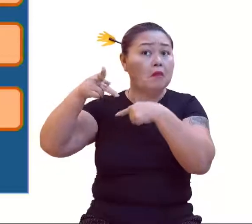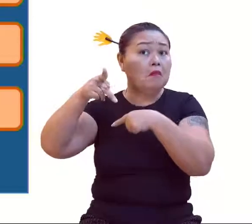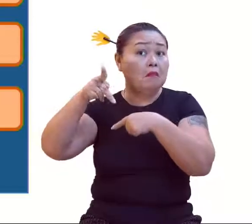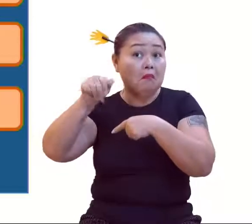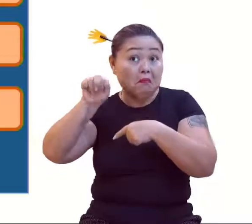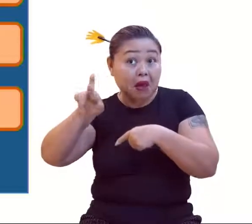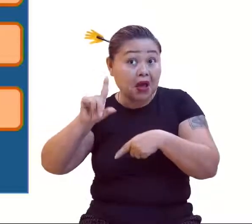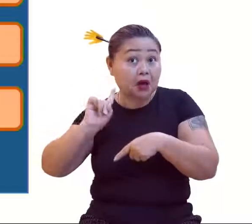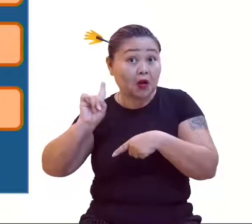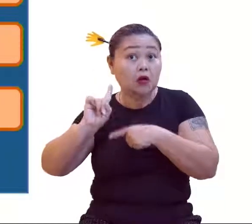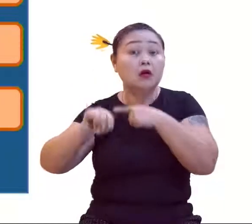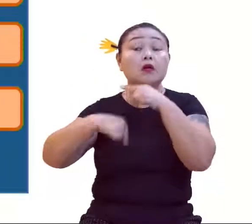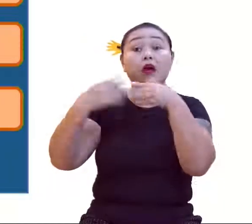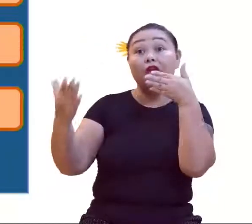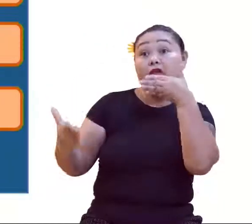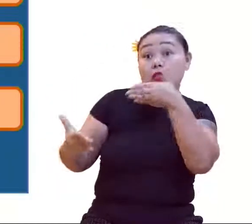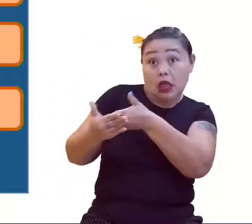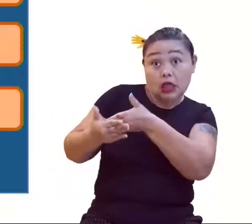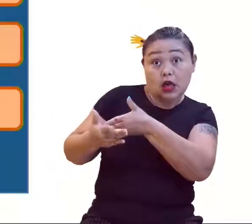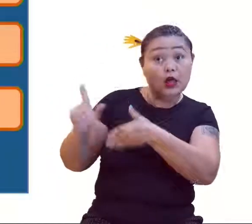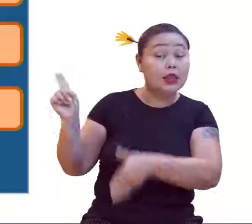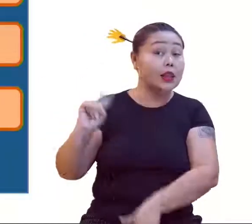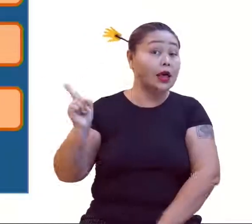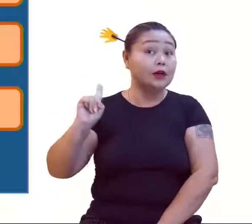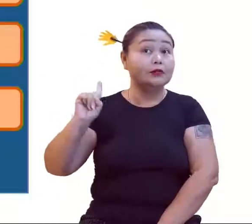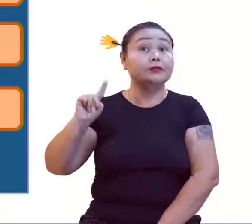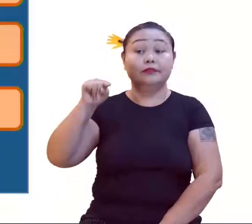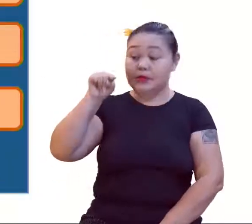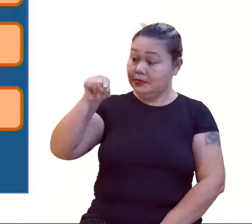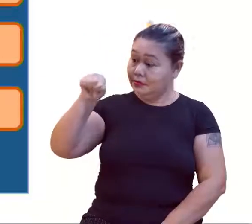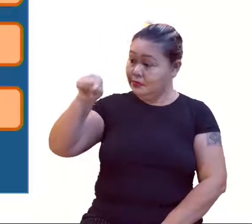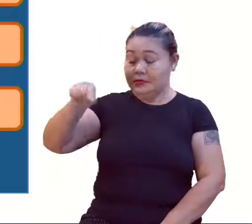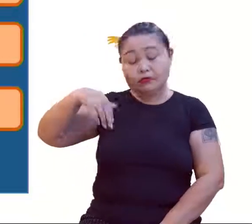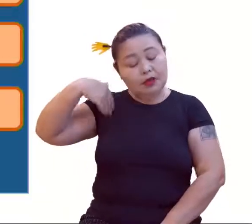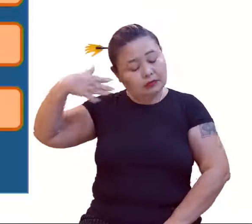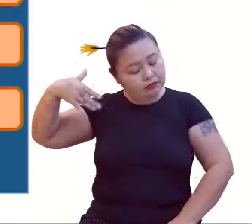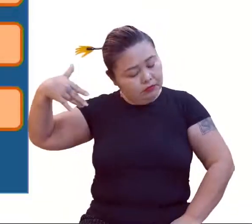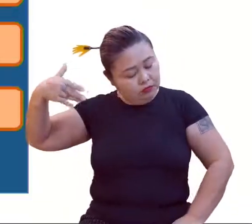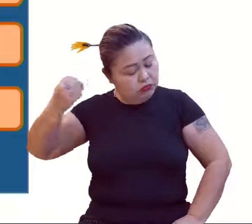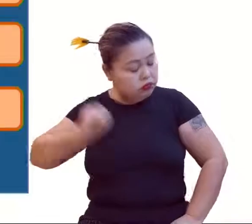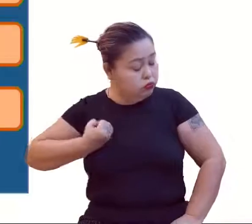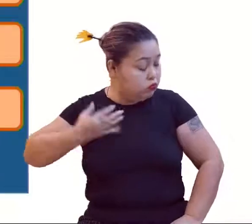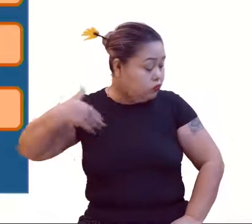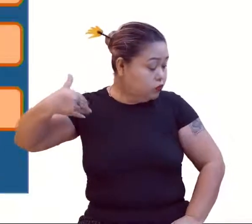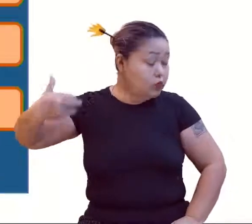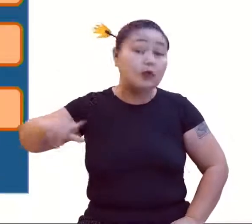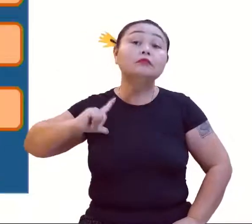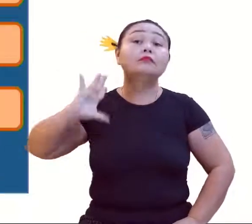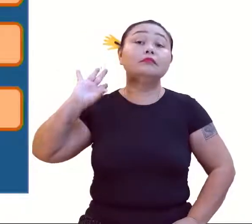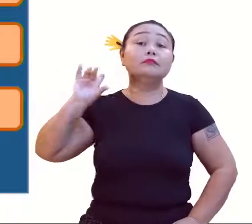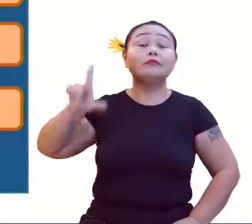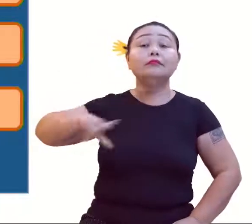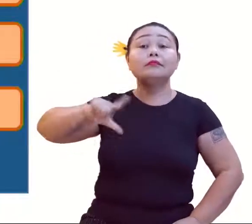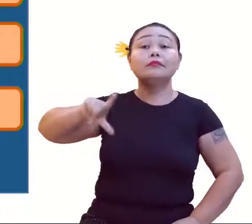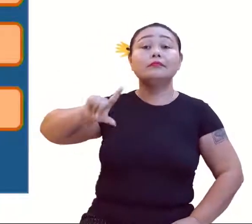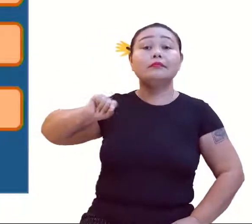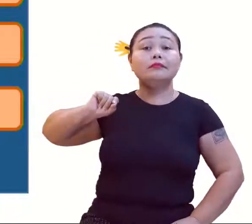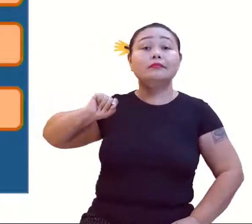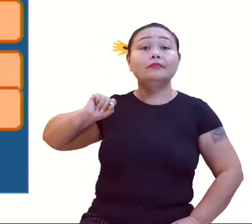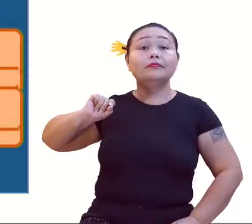né? É uma sequência finita? Não. Não, gente. Isso aqui já diz que ela é infinita. Então, com certeza, a resposta é